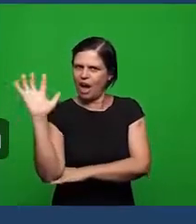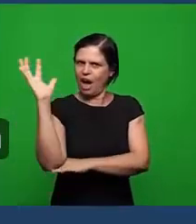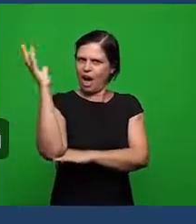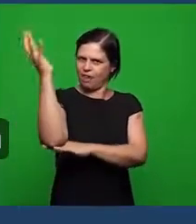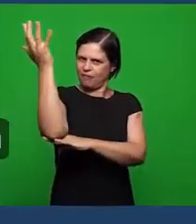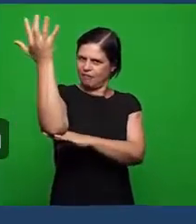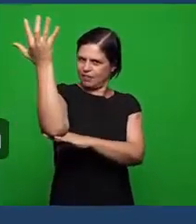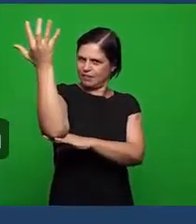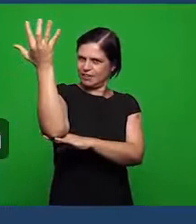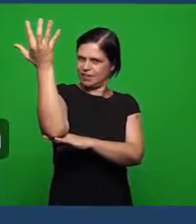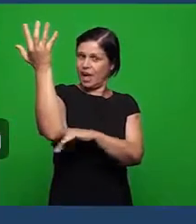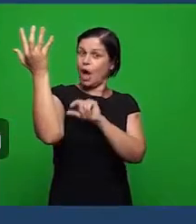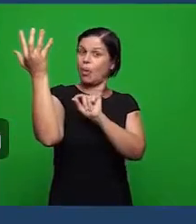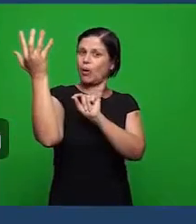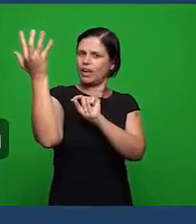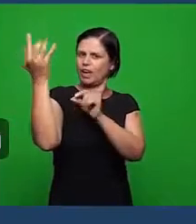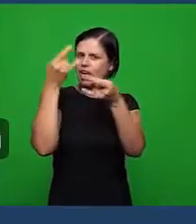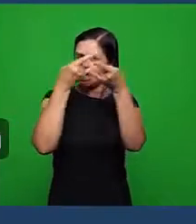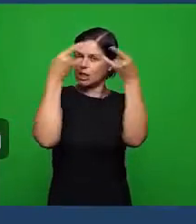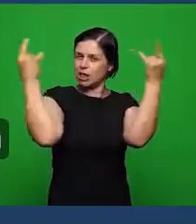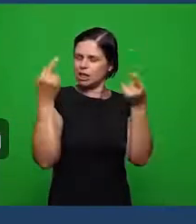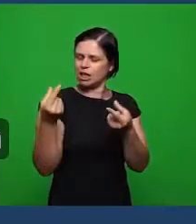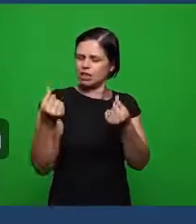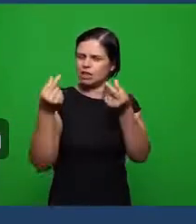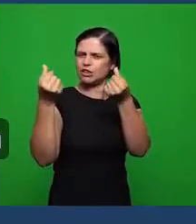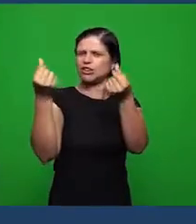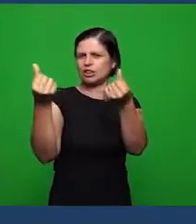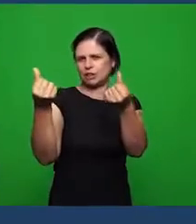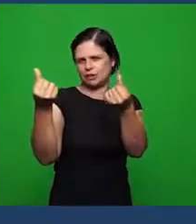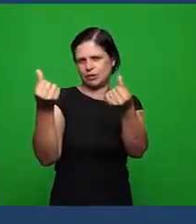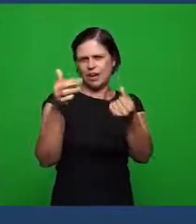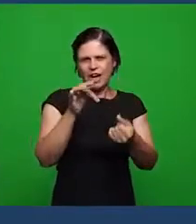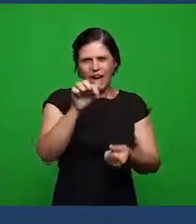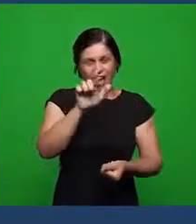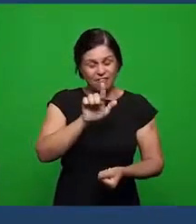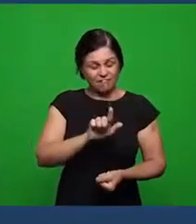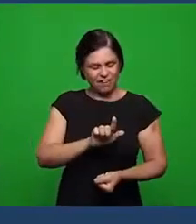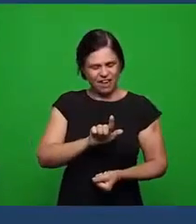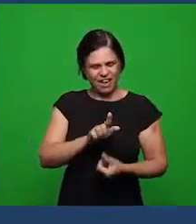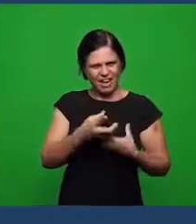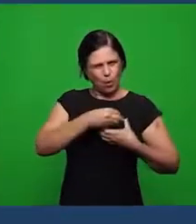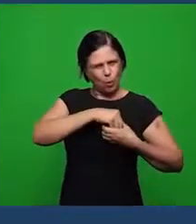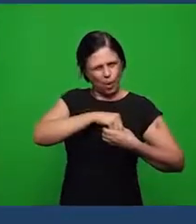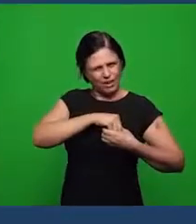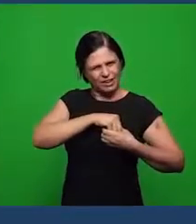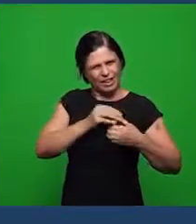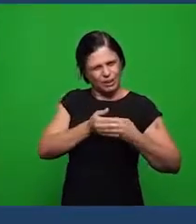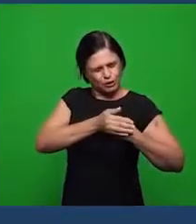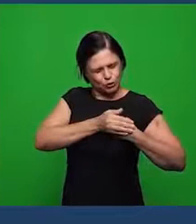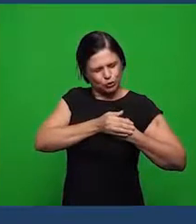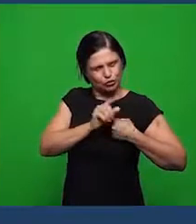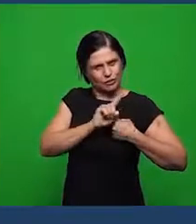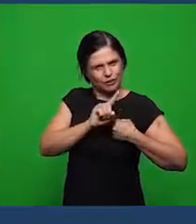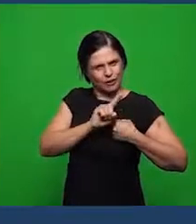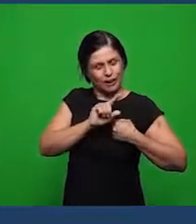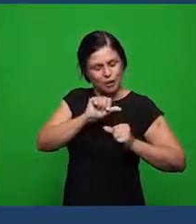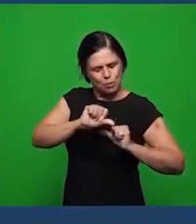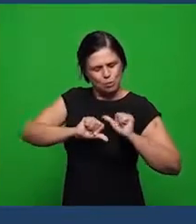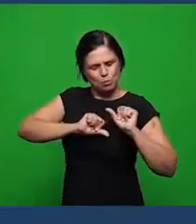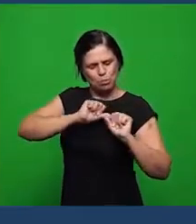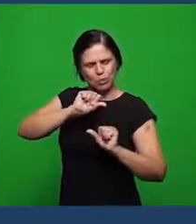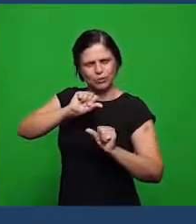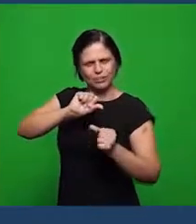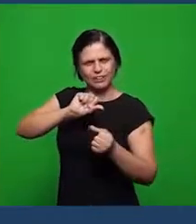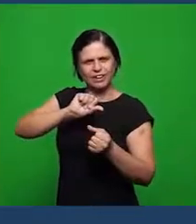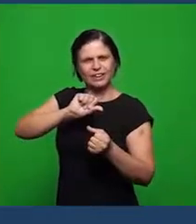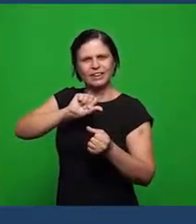fé exteriorizada quando a fé se exterioriza é sinal de que a